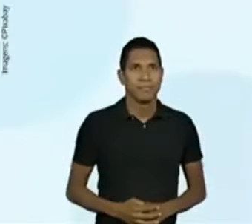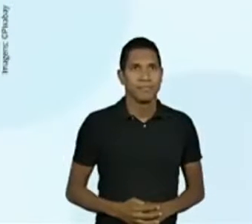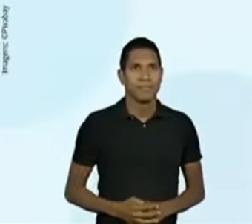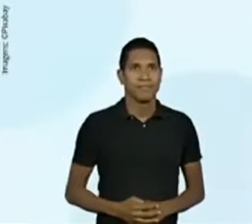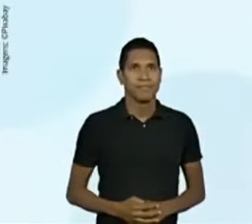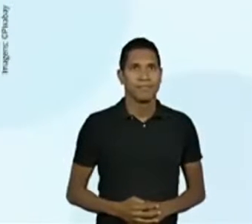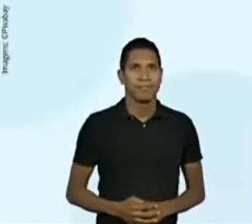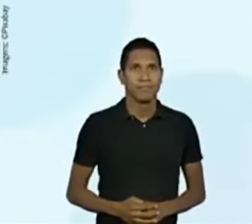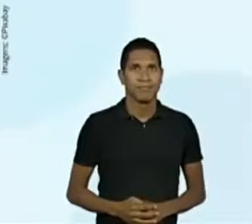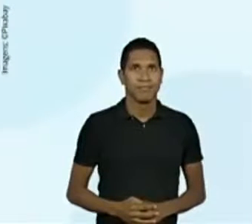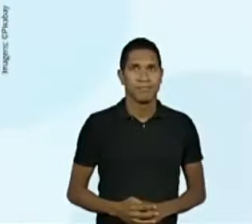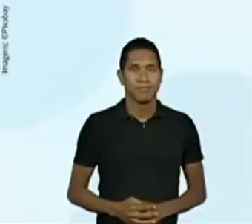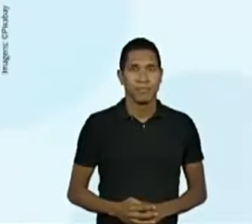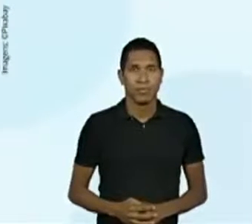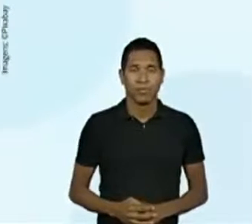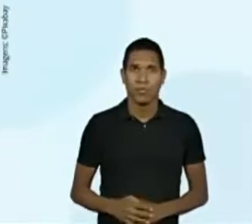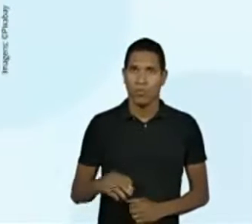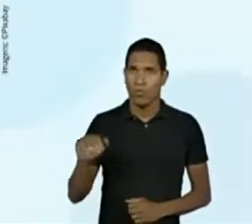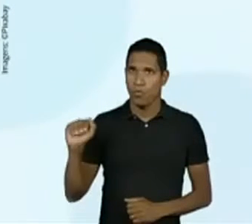Não tem febre.